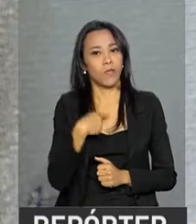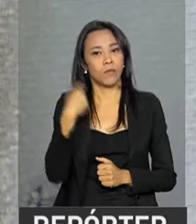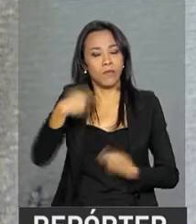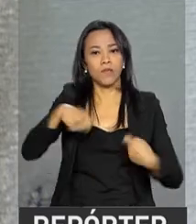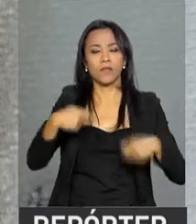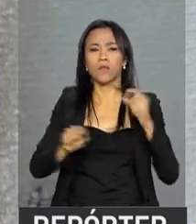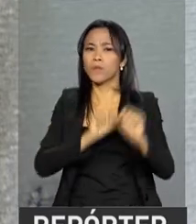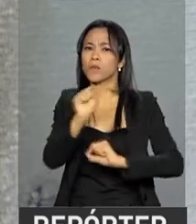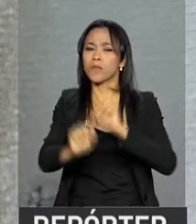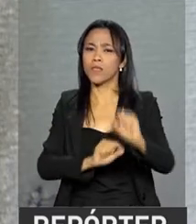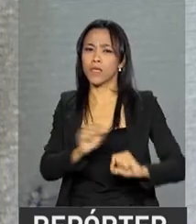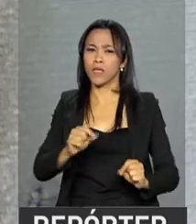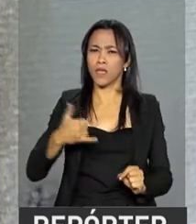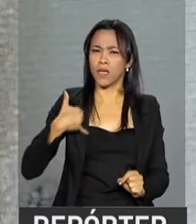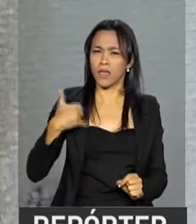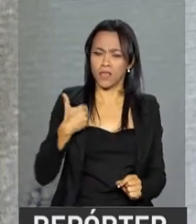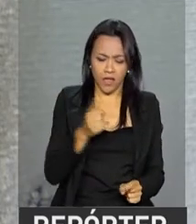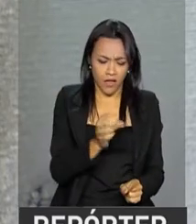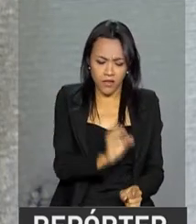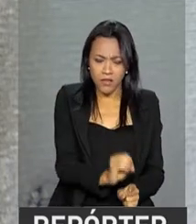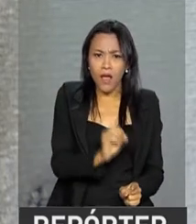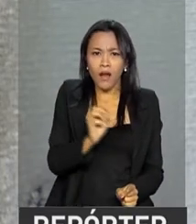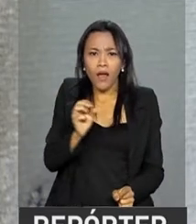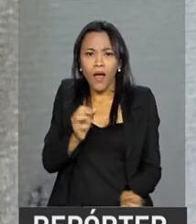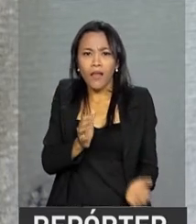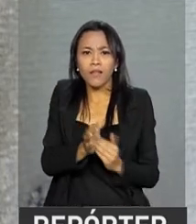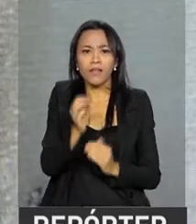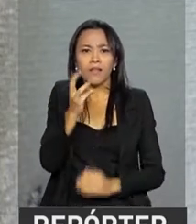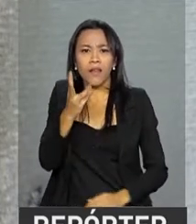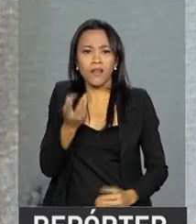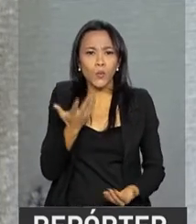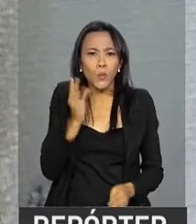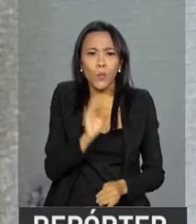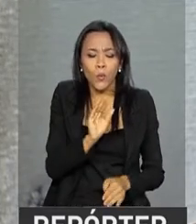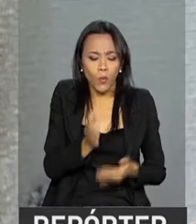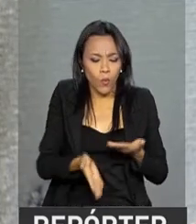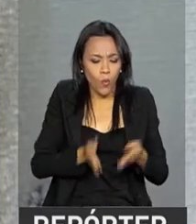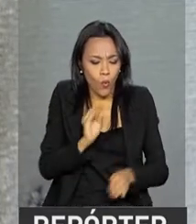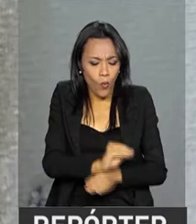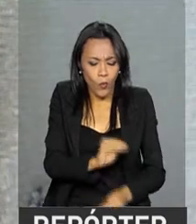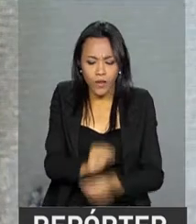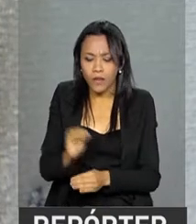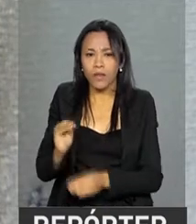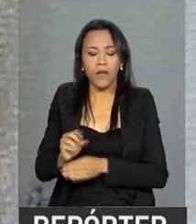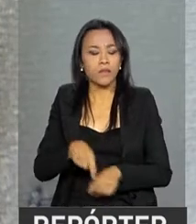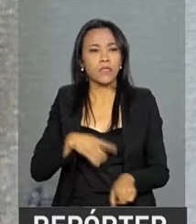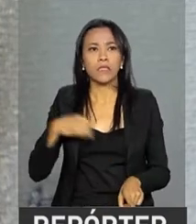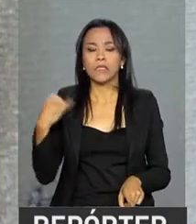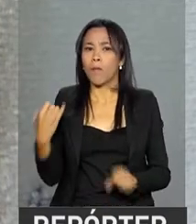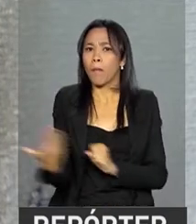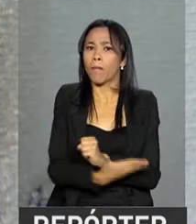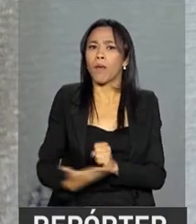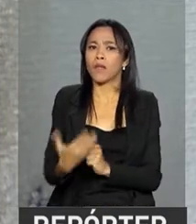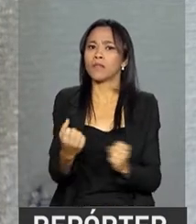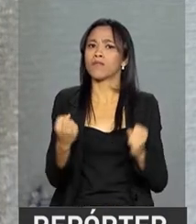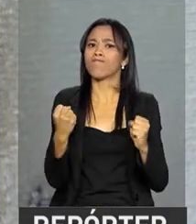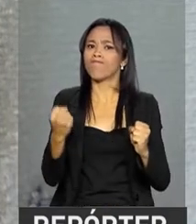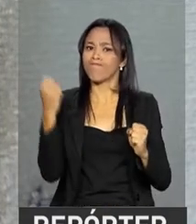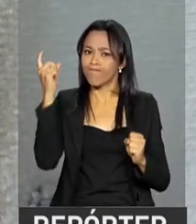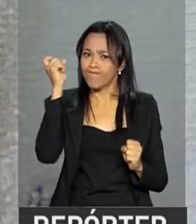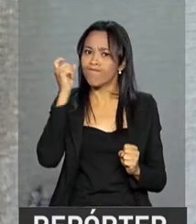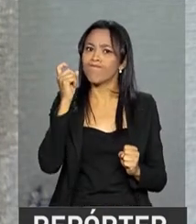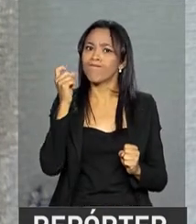que a primeira infância e o cuidado, a primeira infância, é decisivo para que a gente possa ter